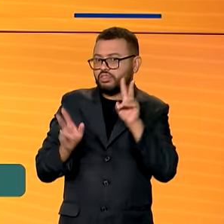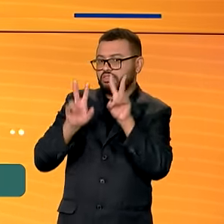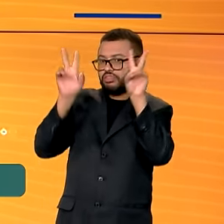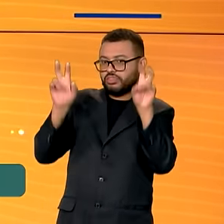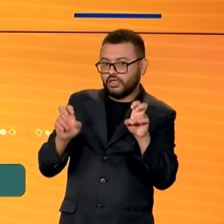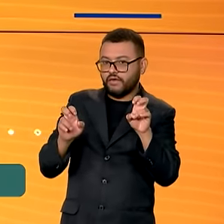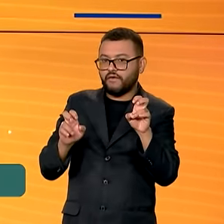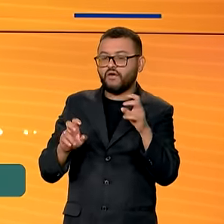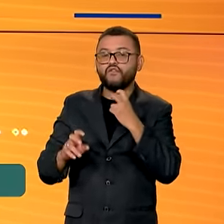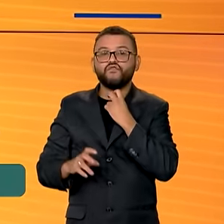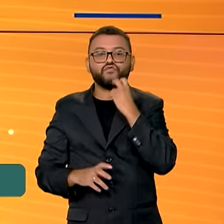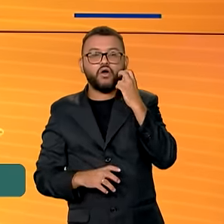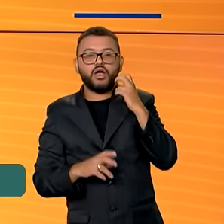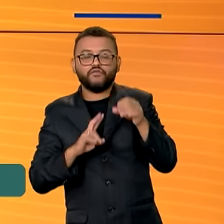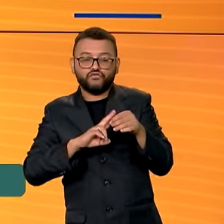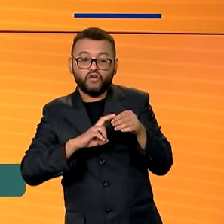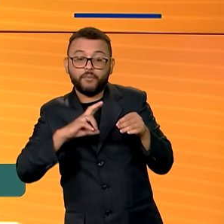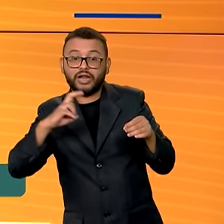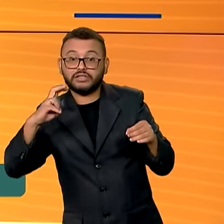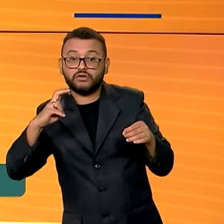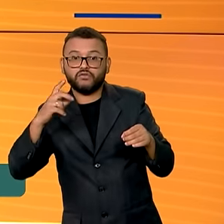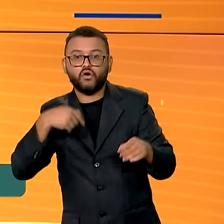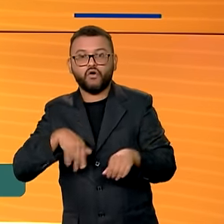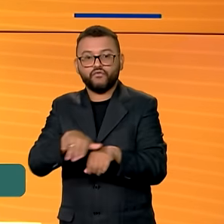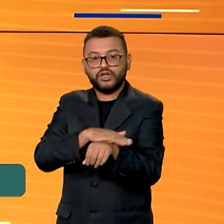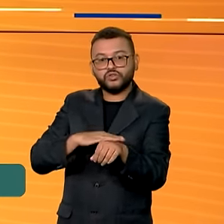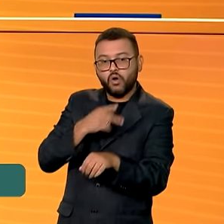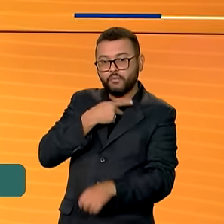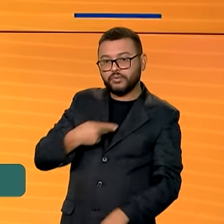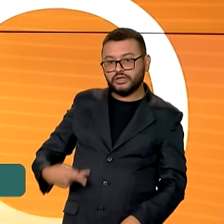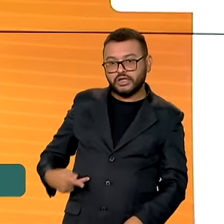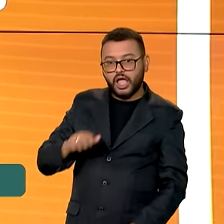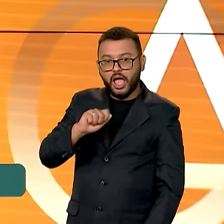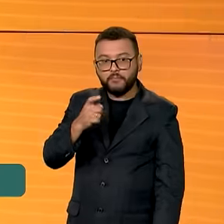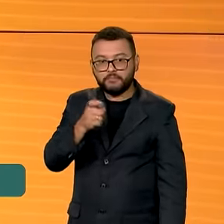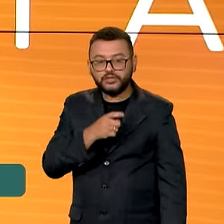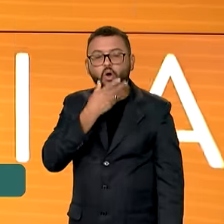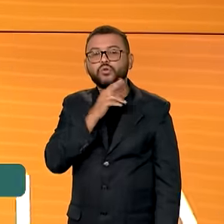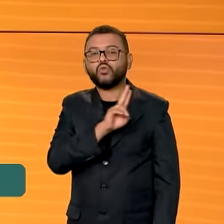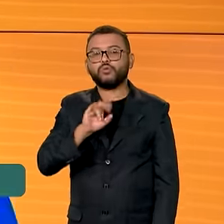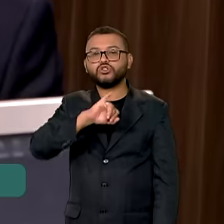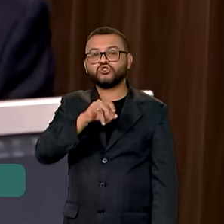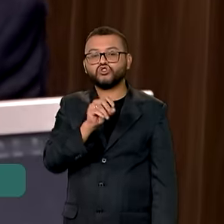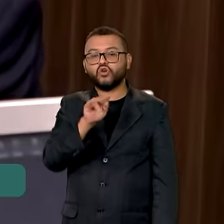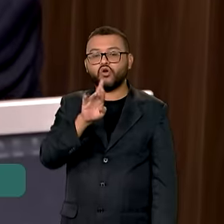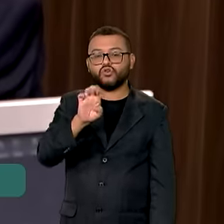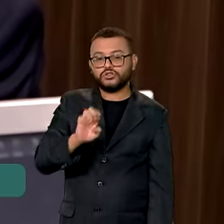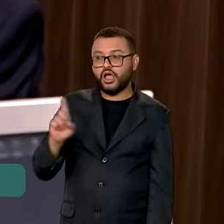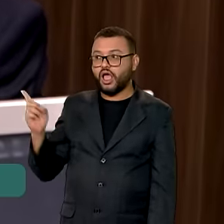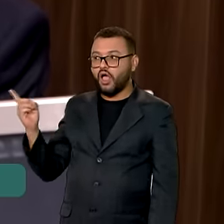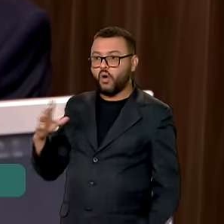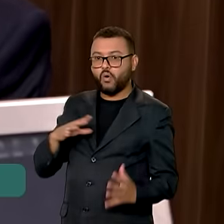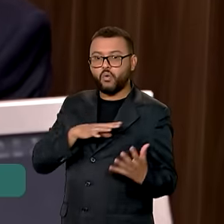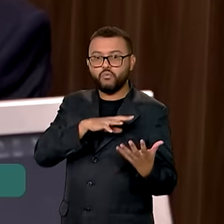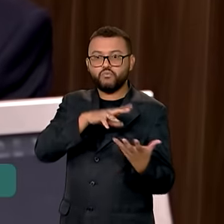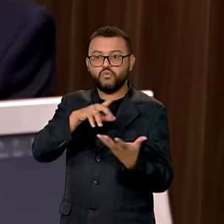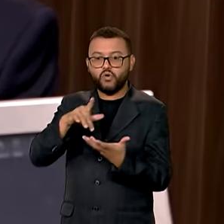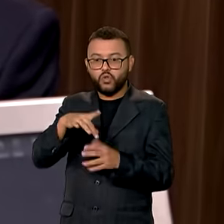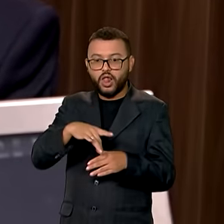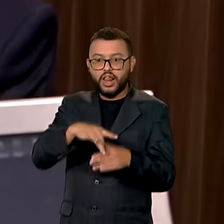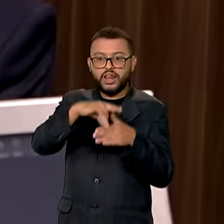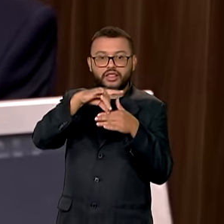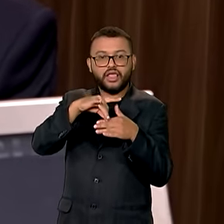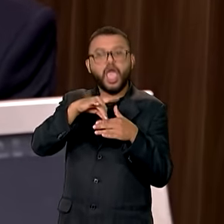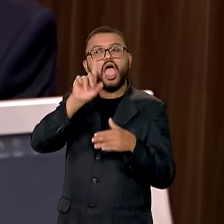programa A Voz do Brasil conversou com o presidente da Apex, Jorge Viana. Vamos ouvir. O mundo está ávido por líderes. O